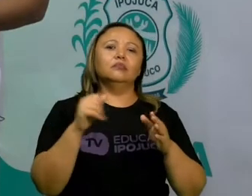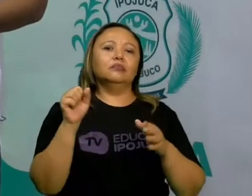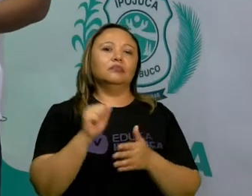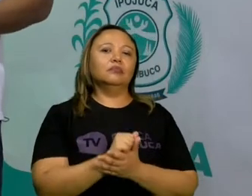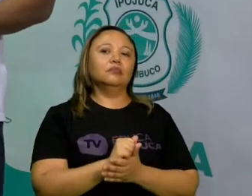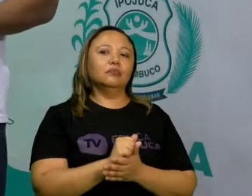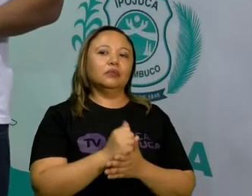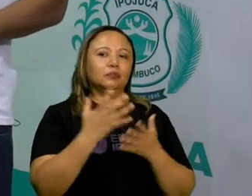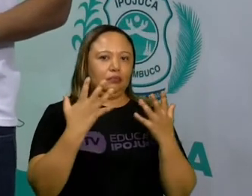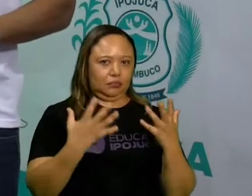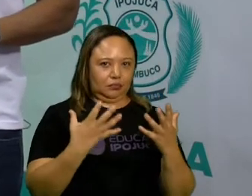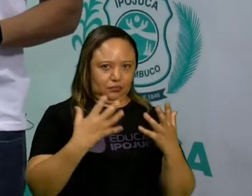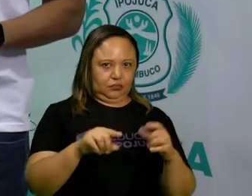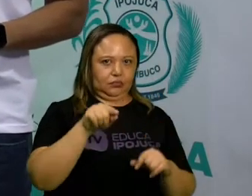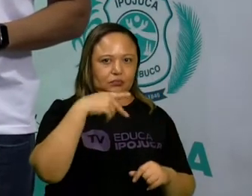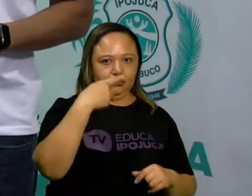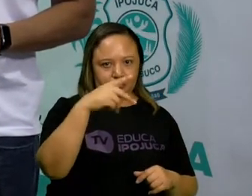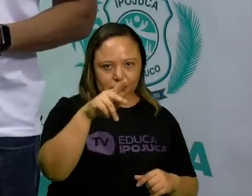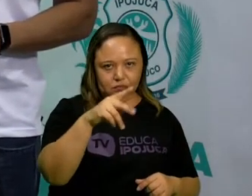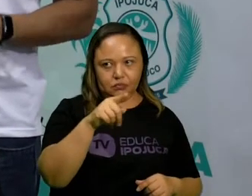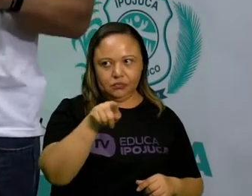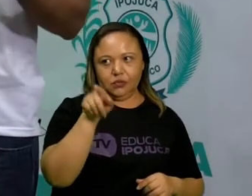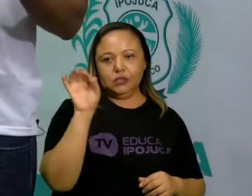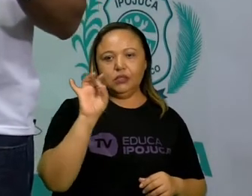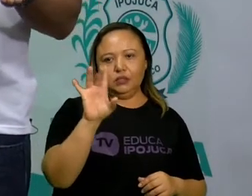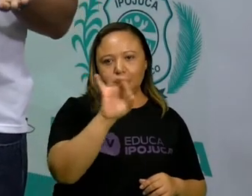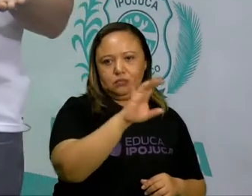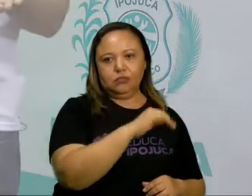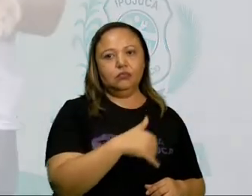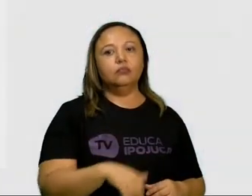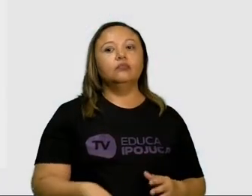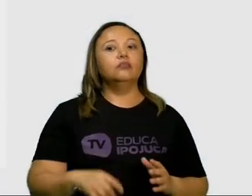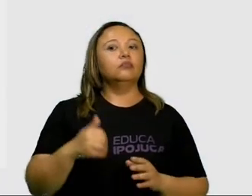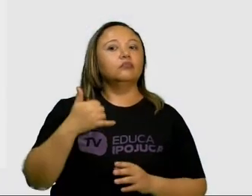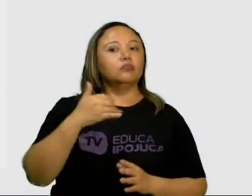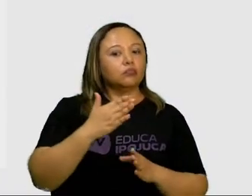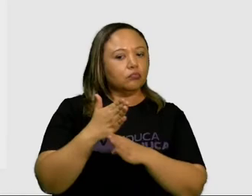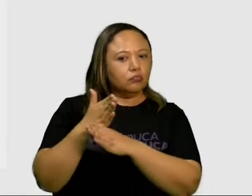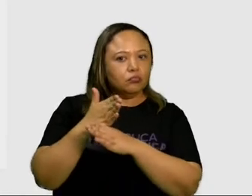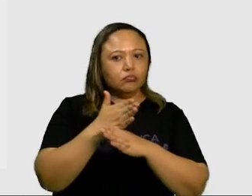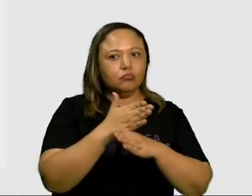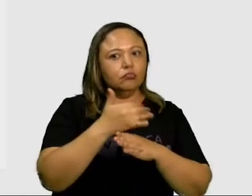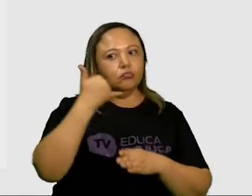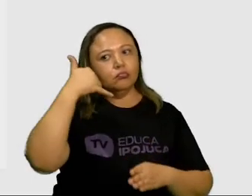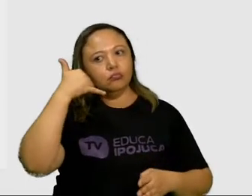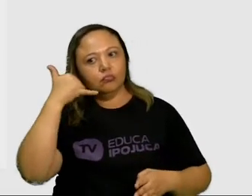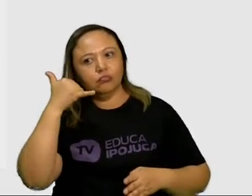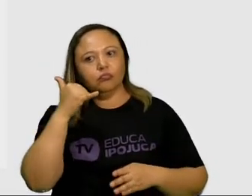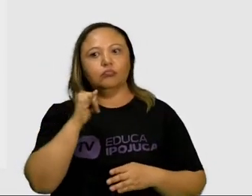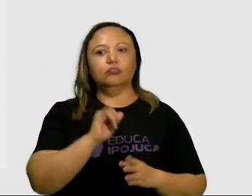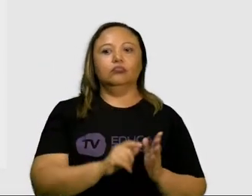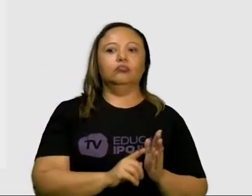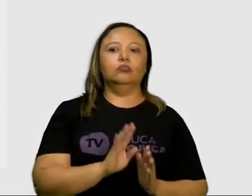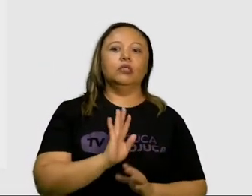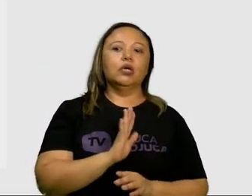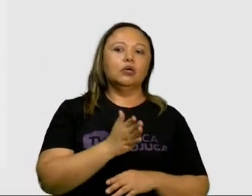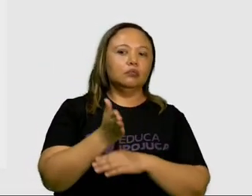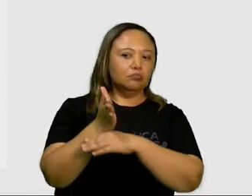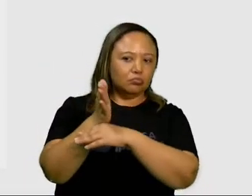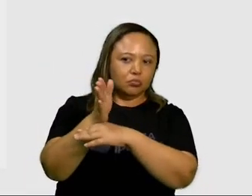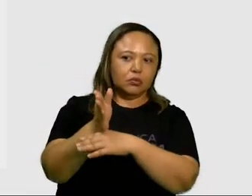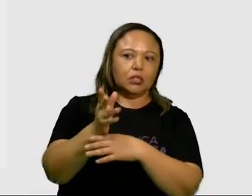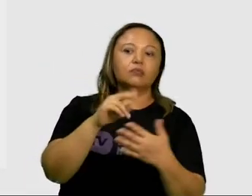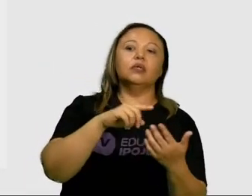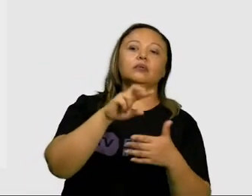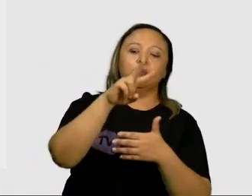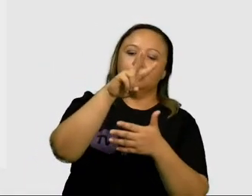quero que vocês peguem os celulares de vocês, direcione a câmera desse telefone para o QR Code. Esse